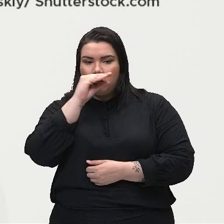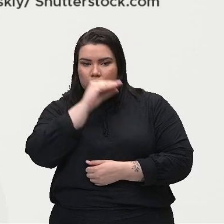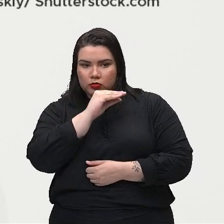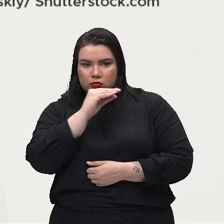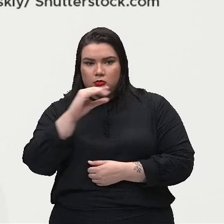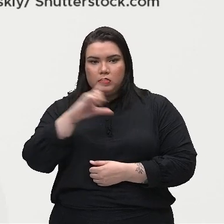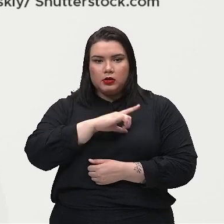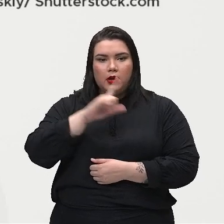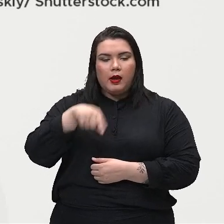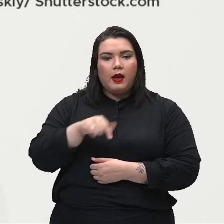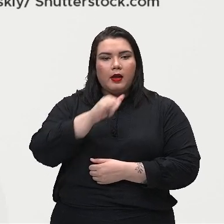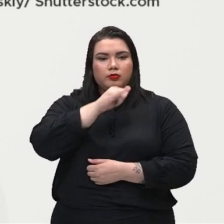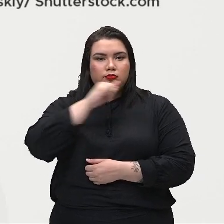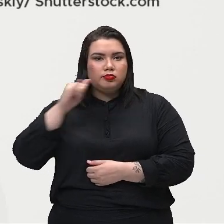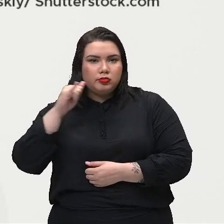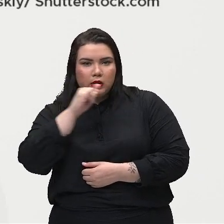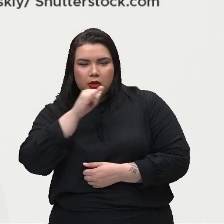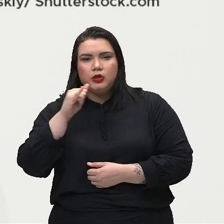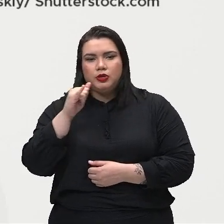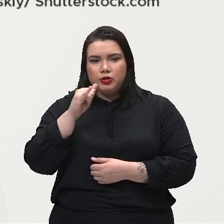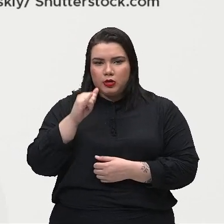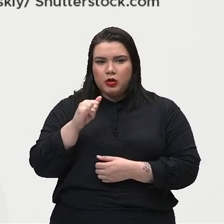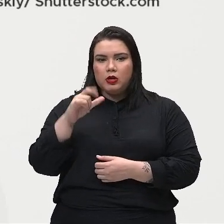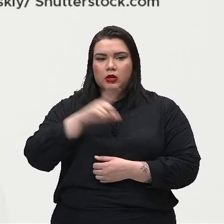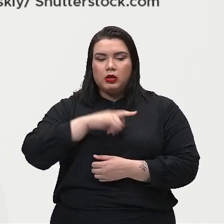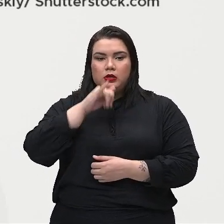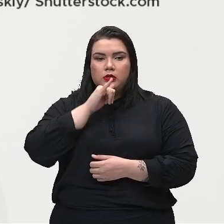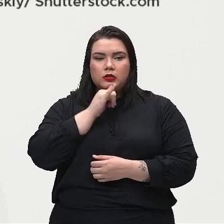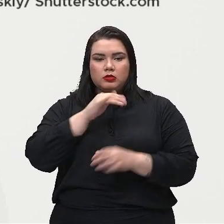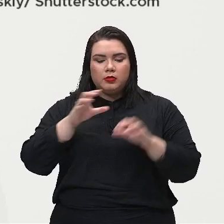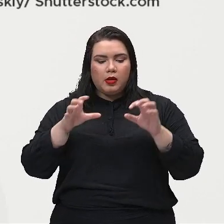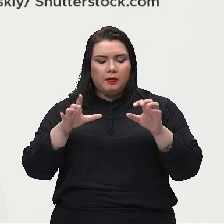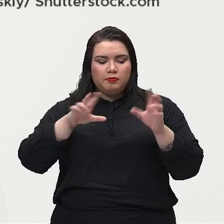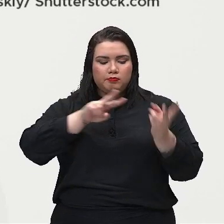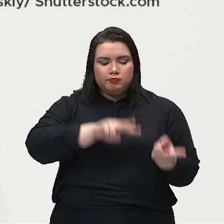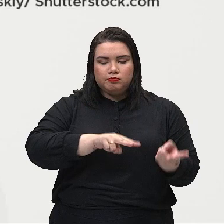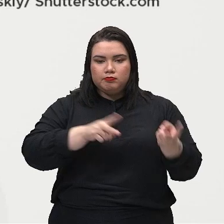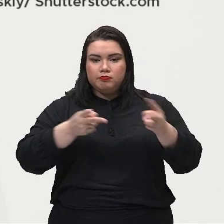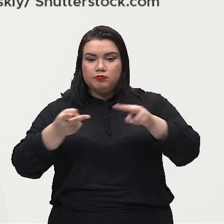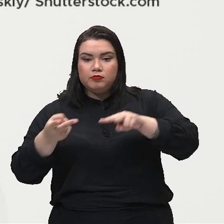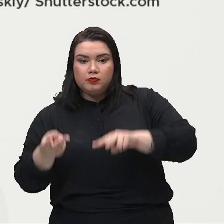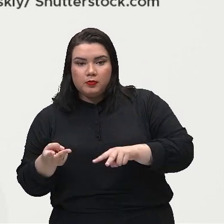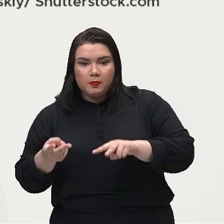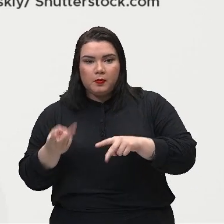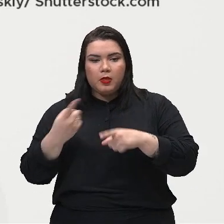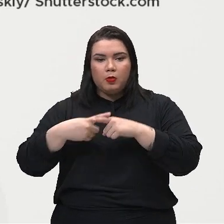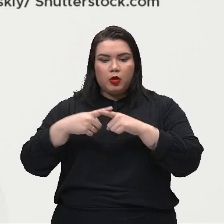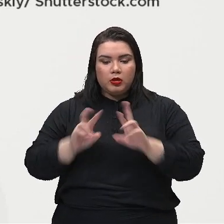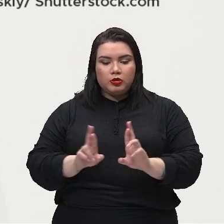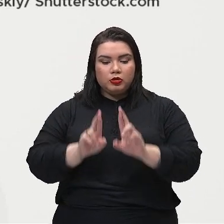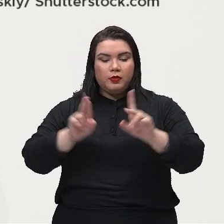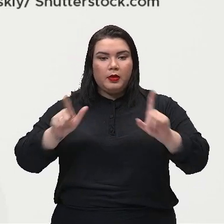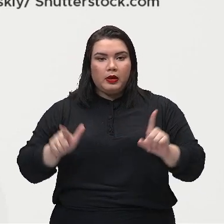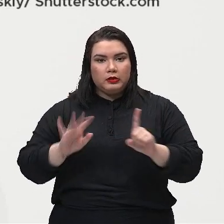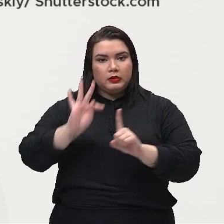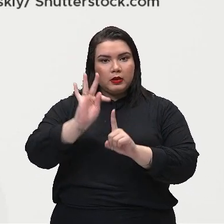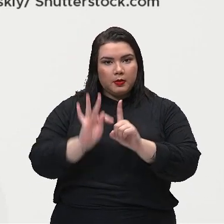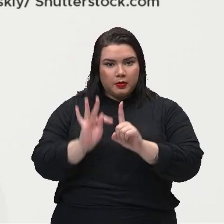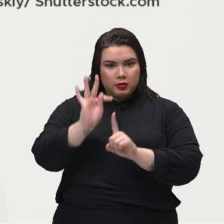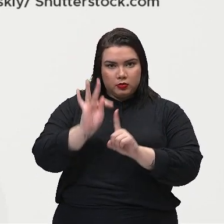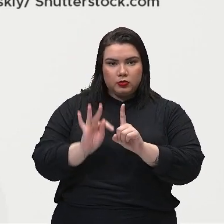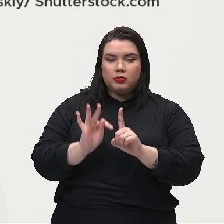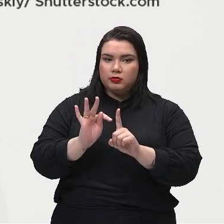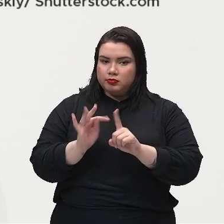energia que se transfere de um corpo para outro por causa da diferença de temperatura entre